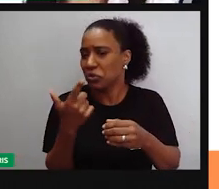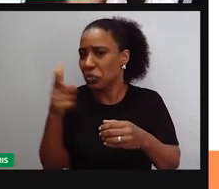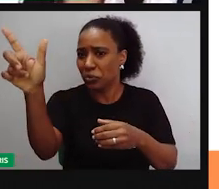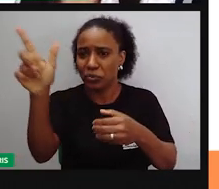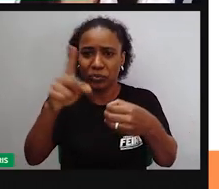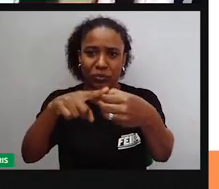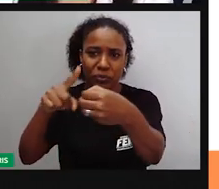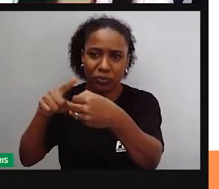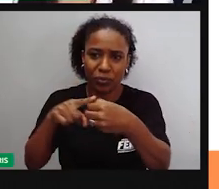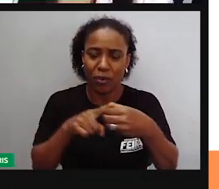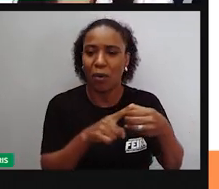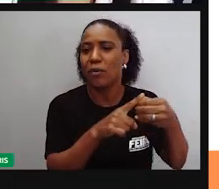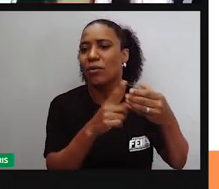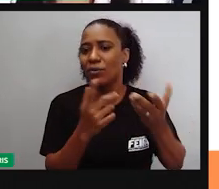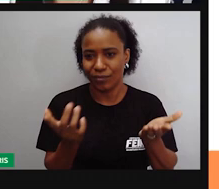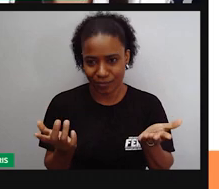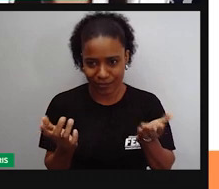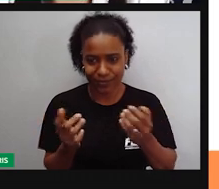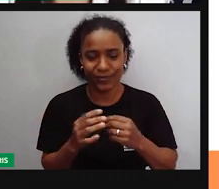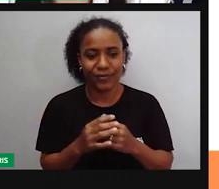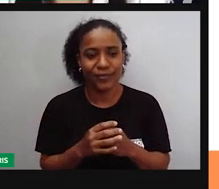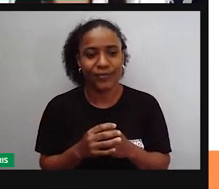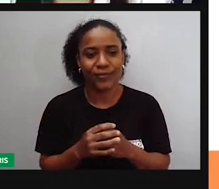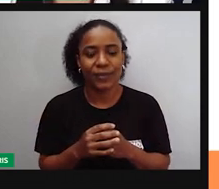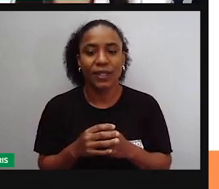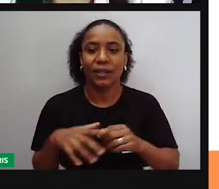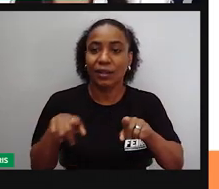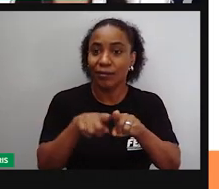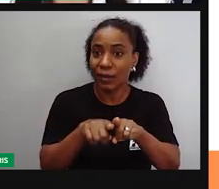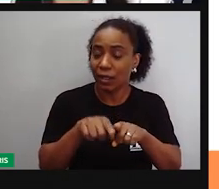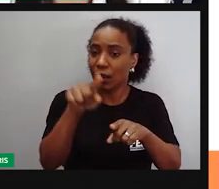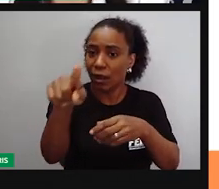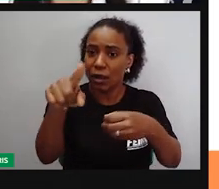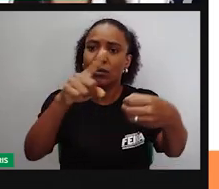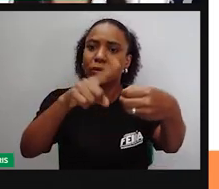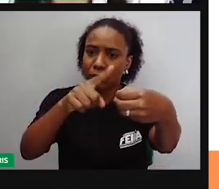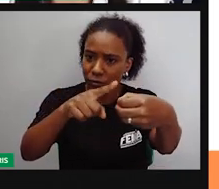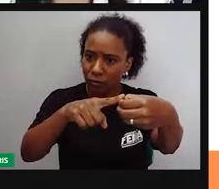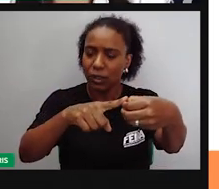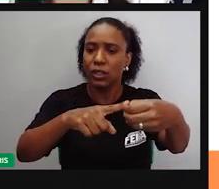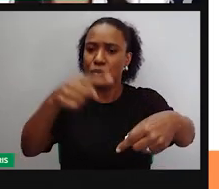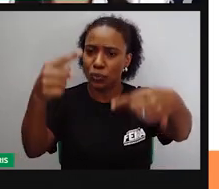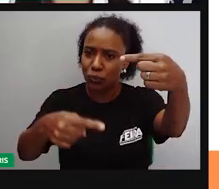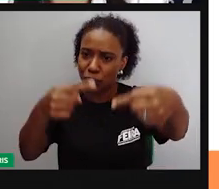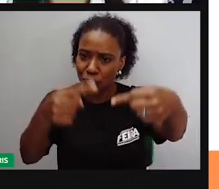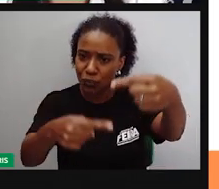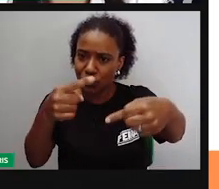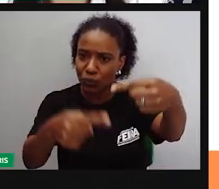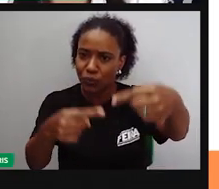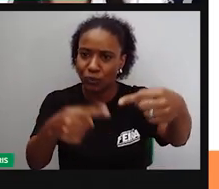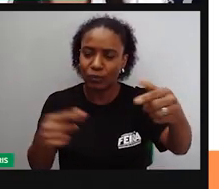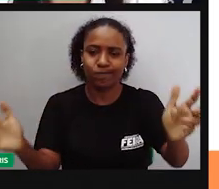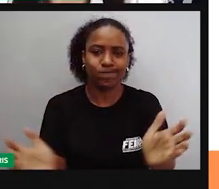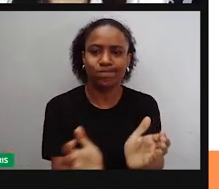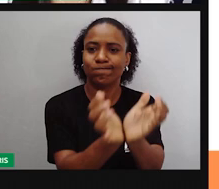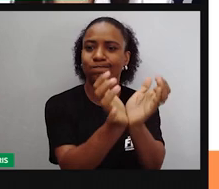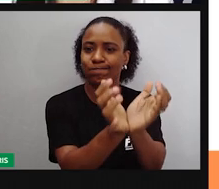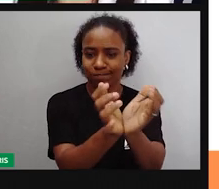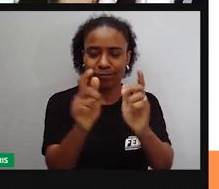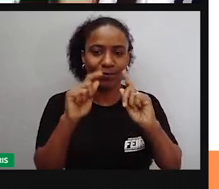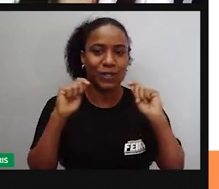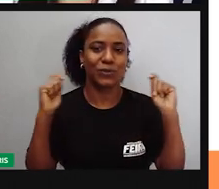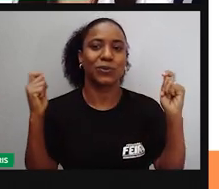num povoado. E também se juntam, né? Em prol de beneficiar a vida das pessoas que moram naquele lugar.